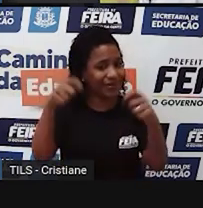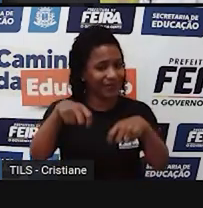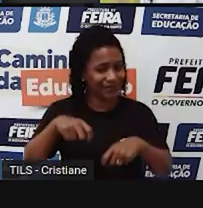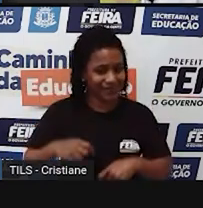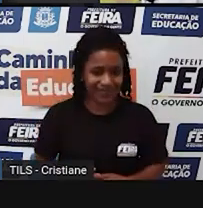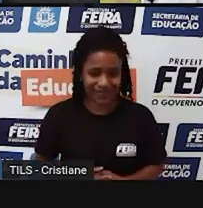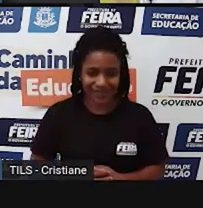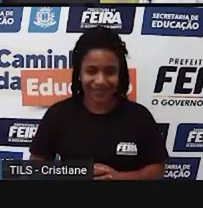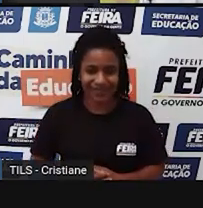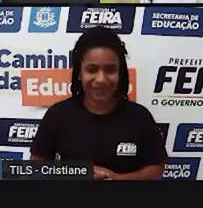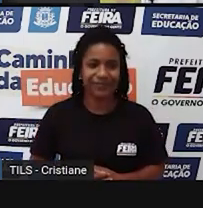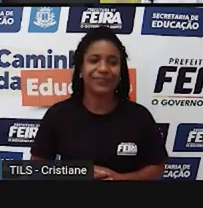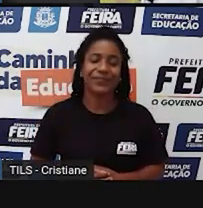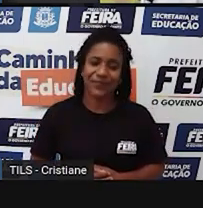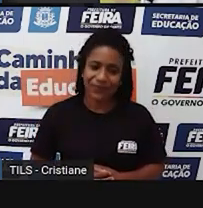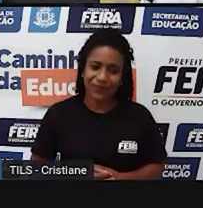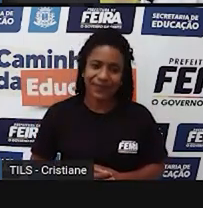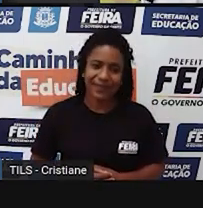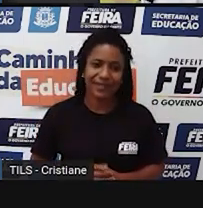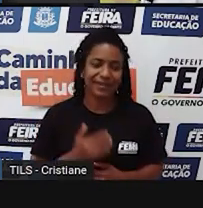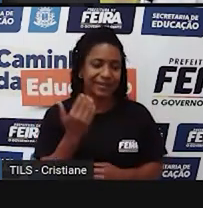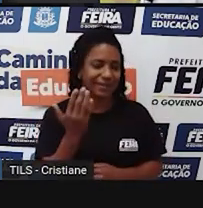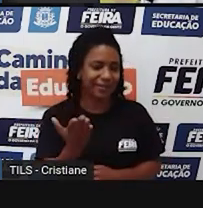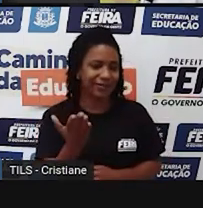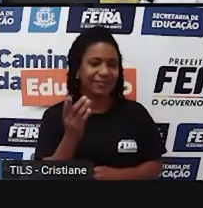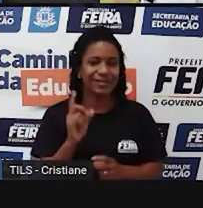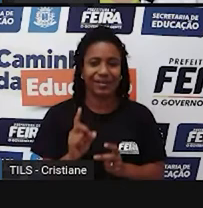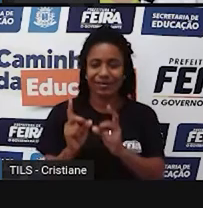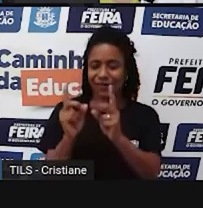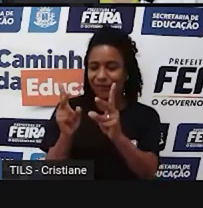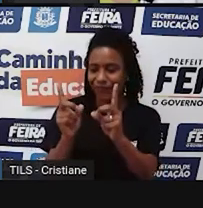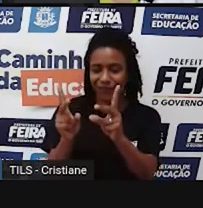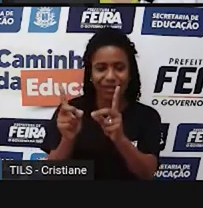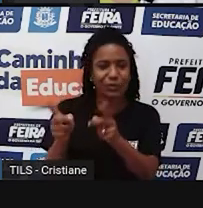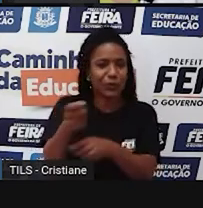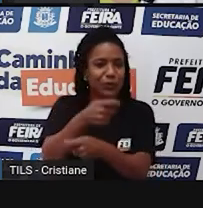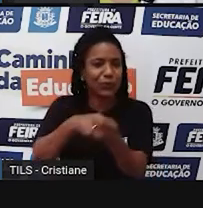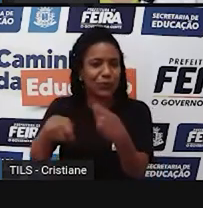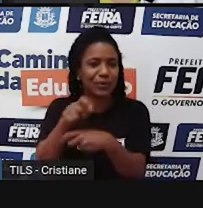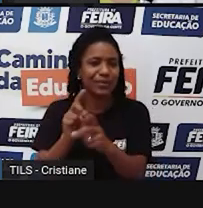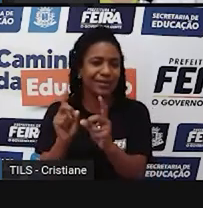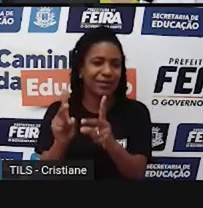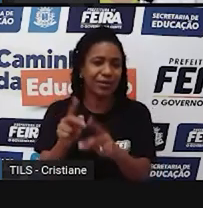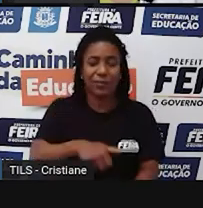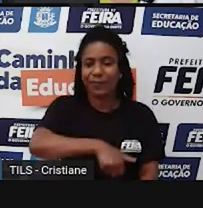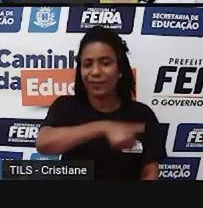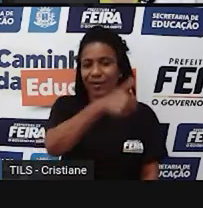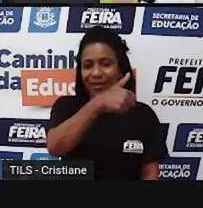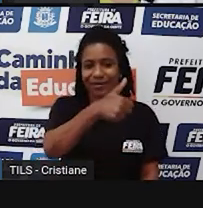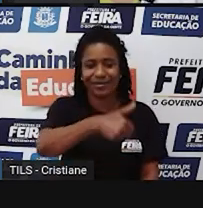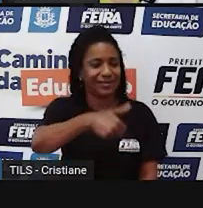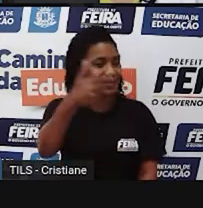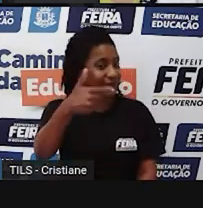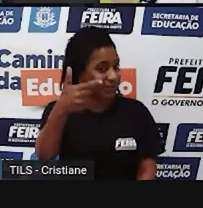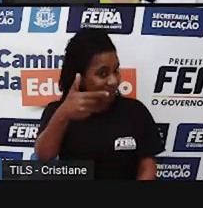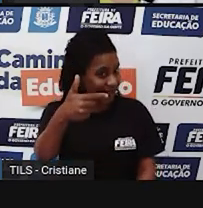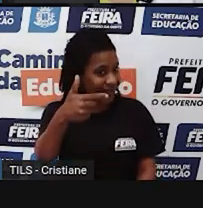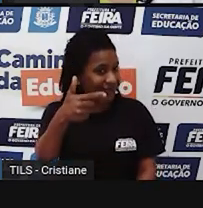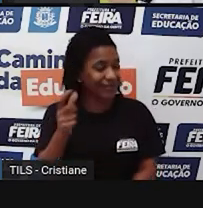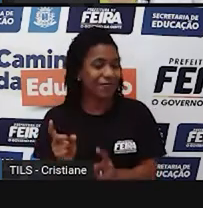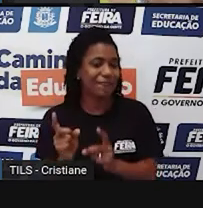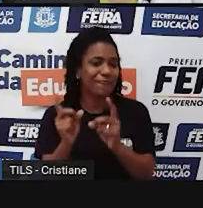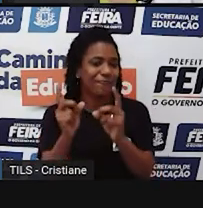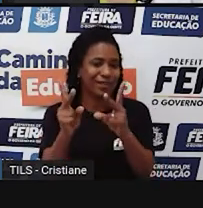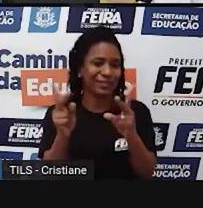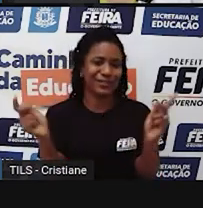é praticamente onde você vende tudo que vem do setor primário e tudo que vem do setor secundário e outras coisas que